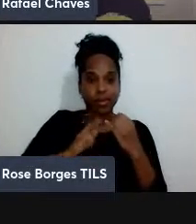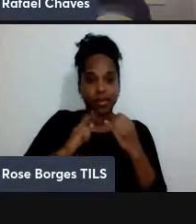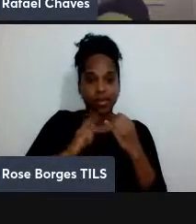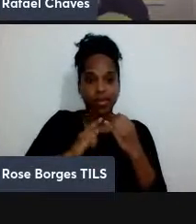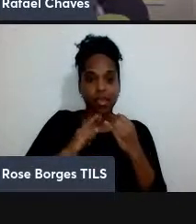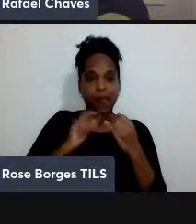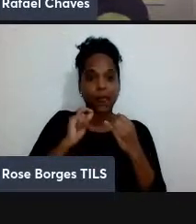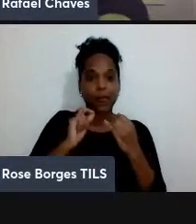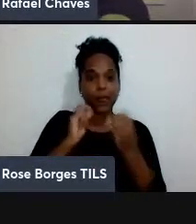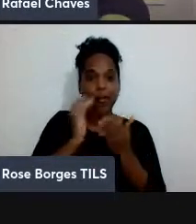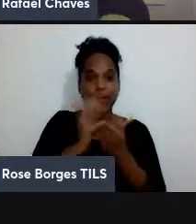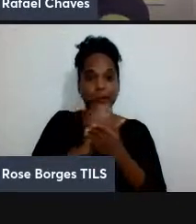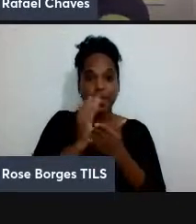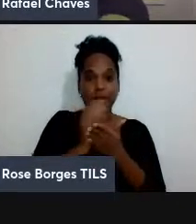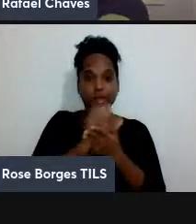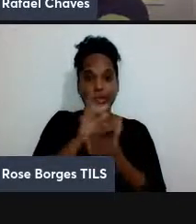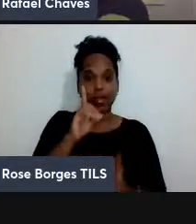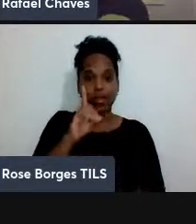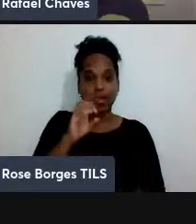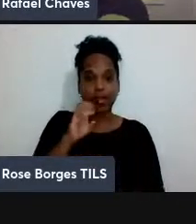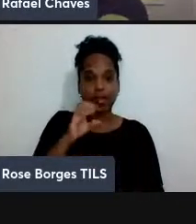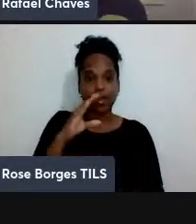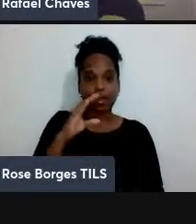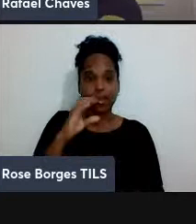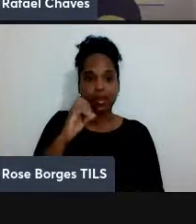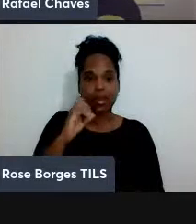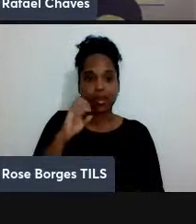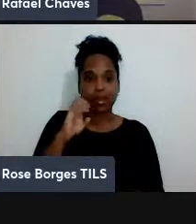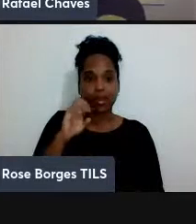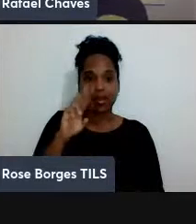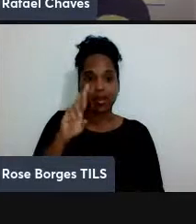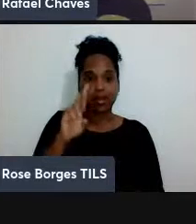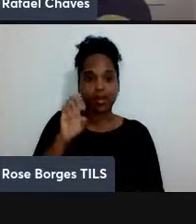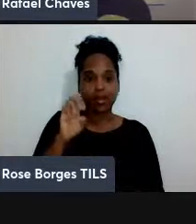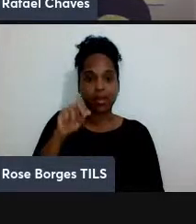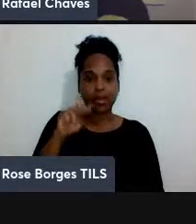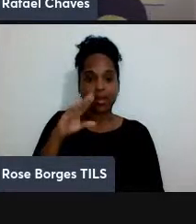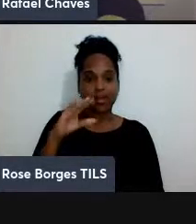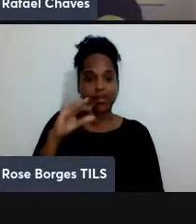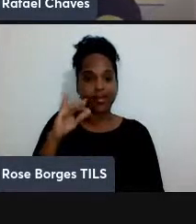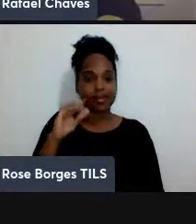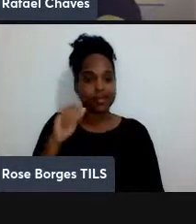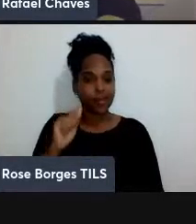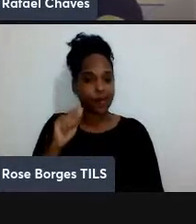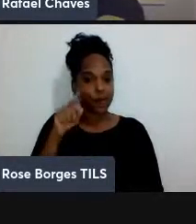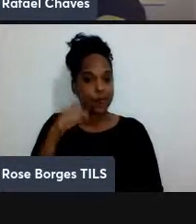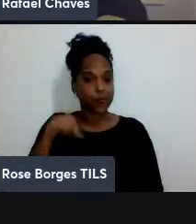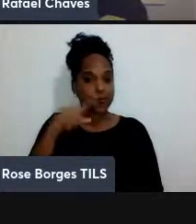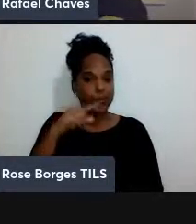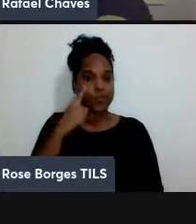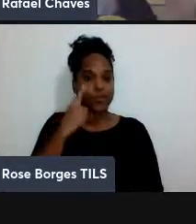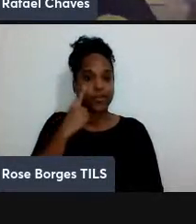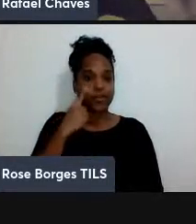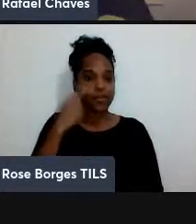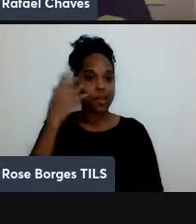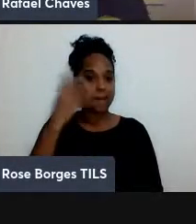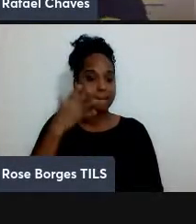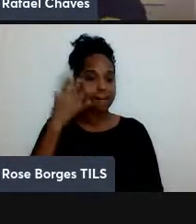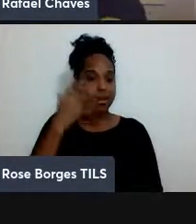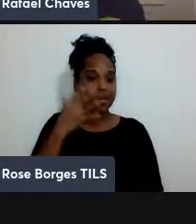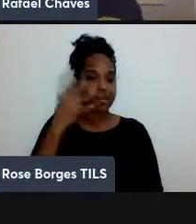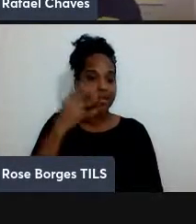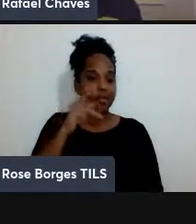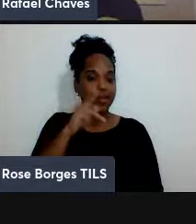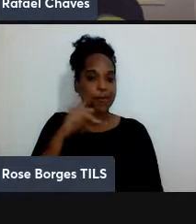e aqui eu não vou entrar em muitos detalhes de novo fica aí o convite para vocês verem a palestra da professora Nádia que vai justamente